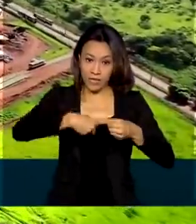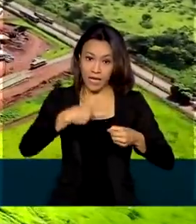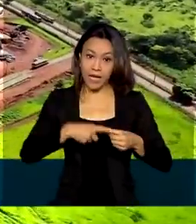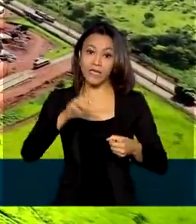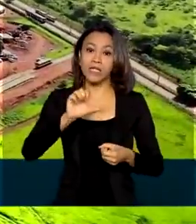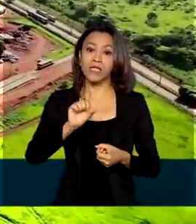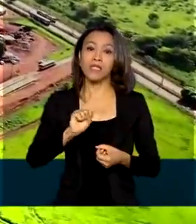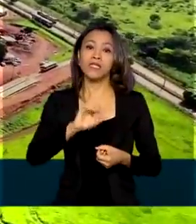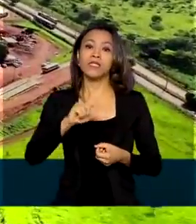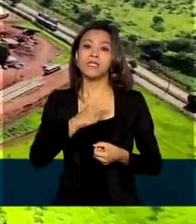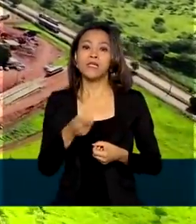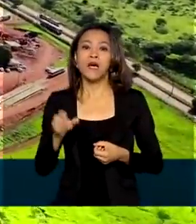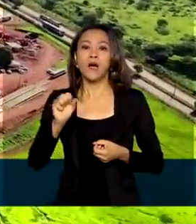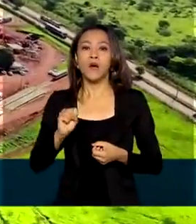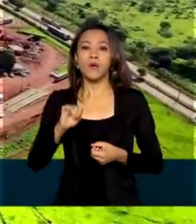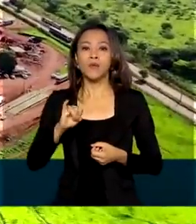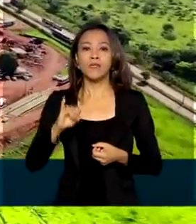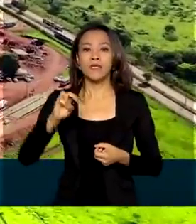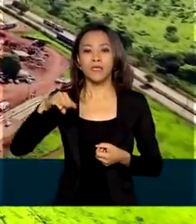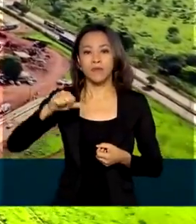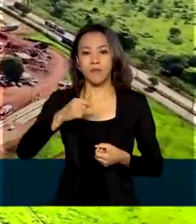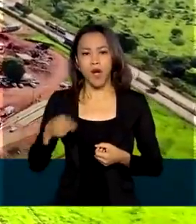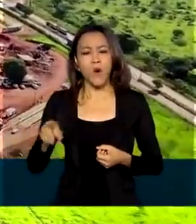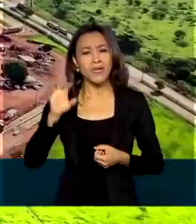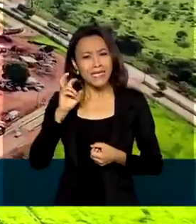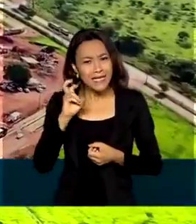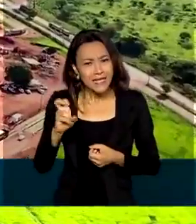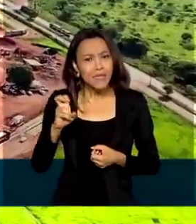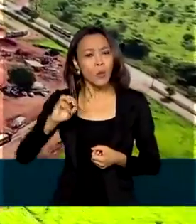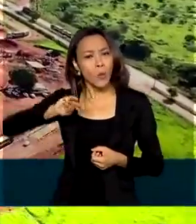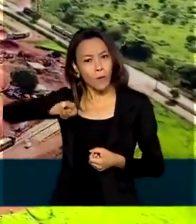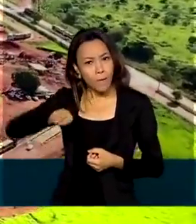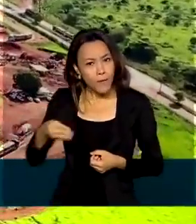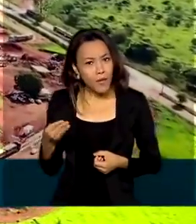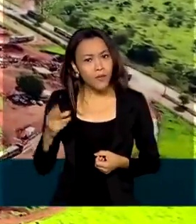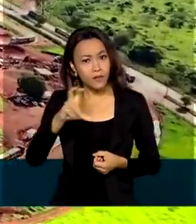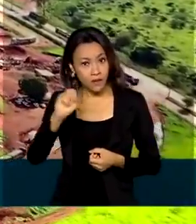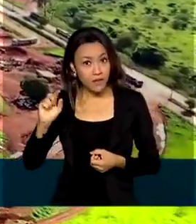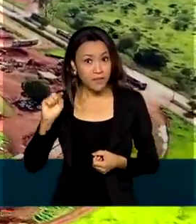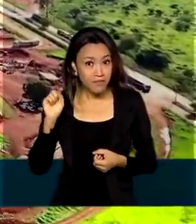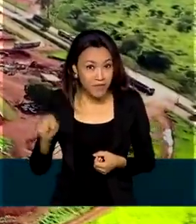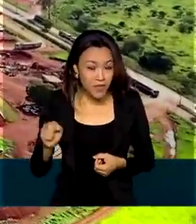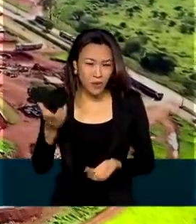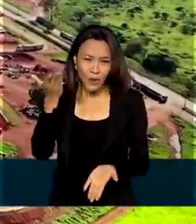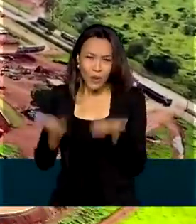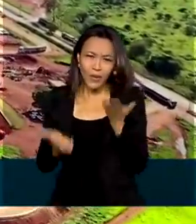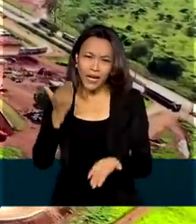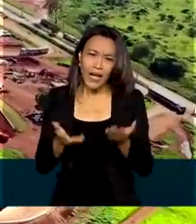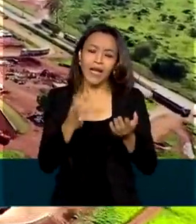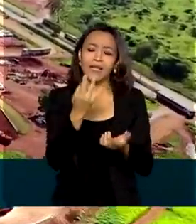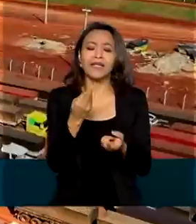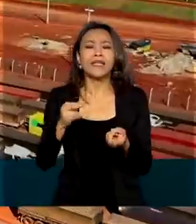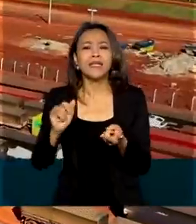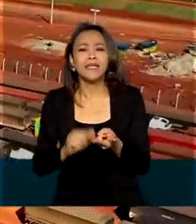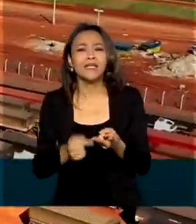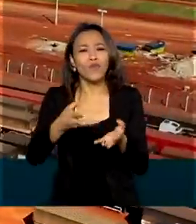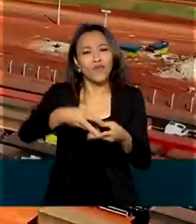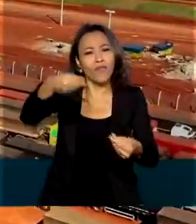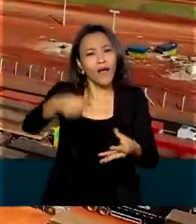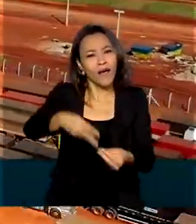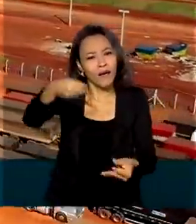aproximadamente 5 milhões e meio de toneladas de trigo, milho, farelo por ano.